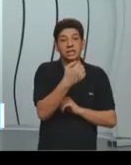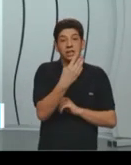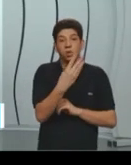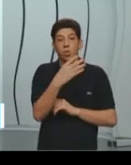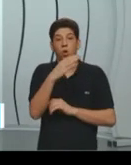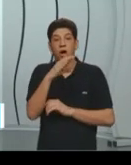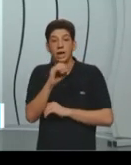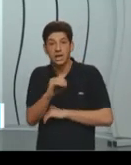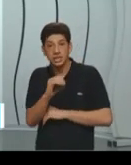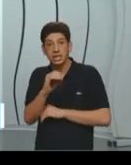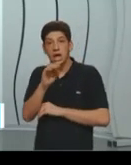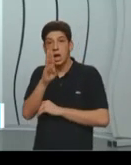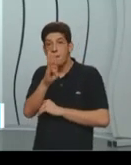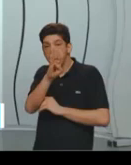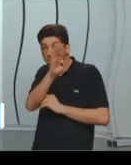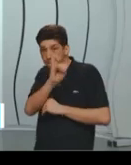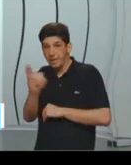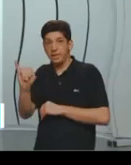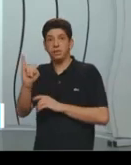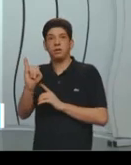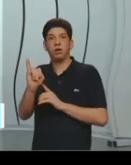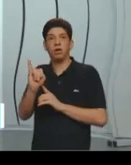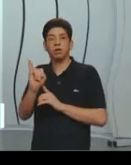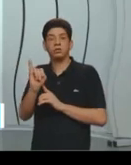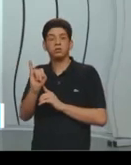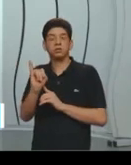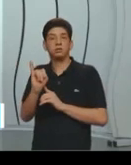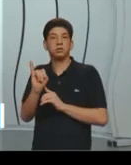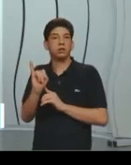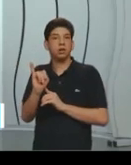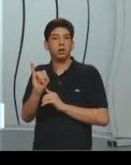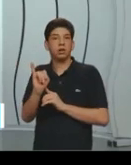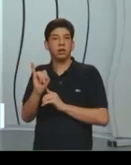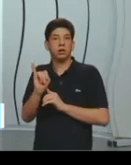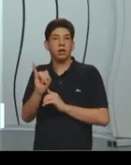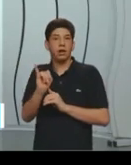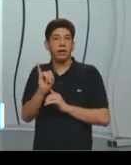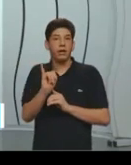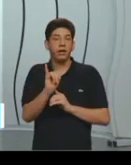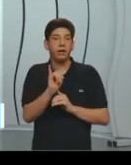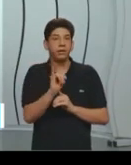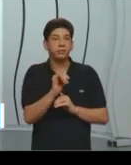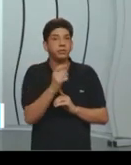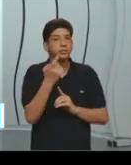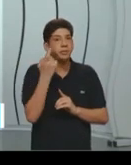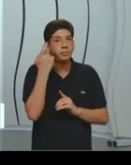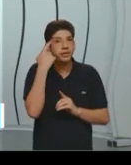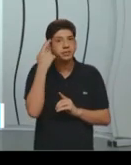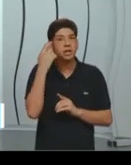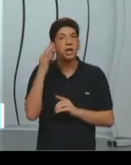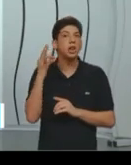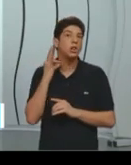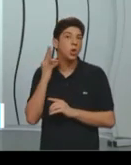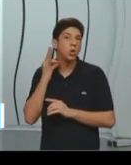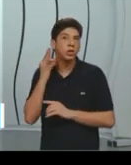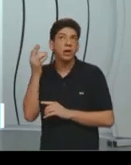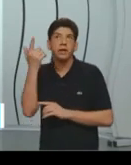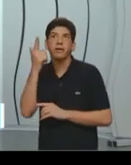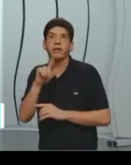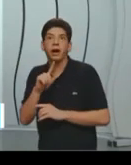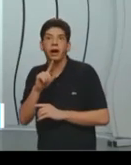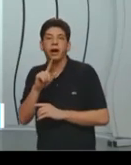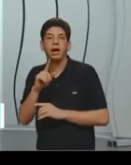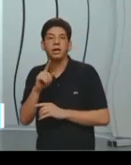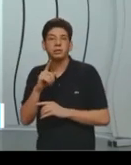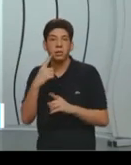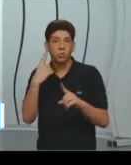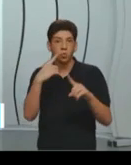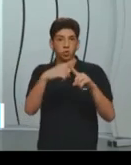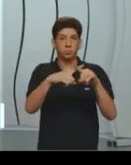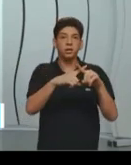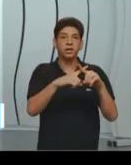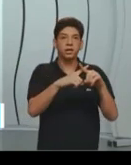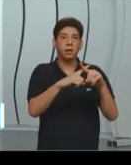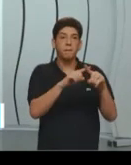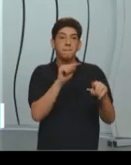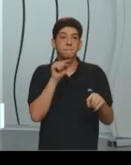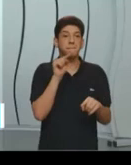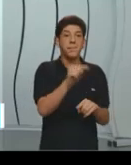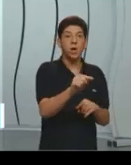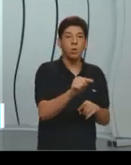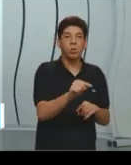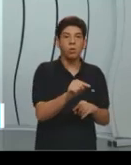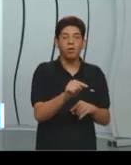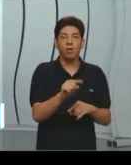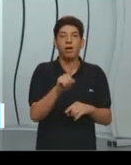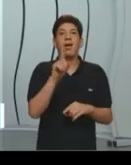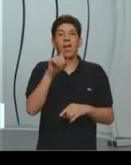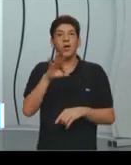dá para saber, porque essa pessoa, tipo assim, é mais de mil vezes o prêmio da loteria, que a pessoa concentra a renda, e por que que concentra,